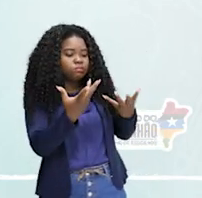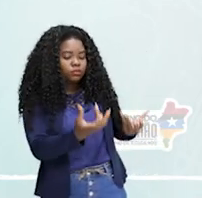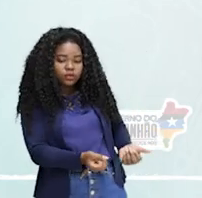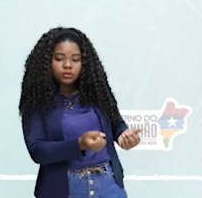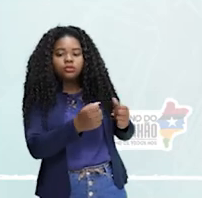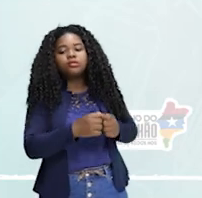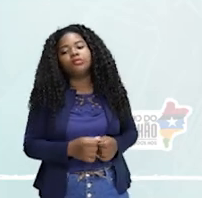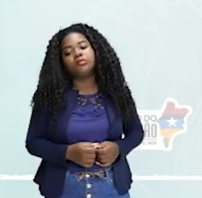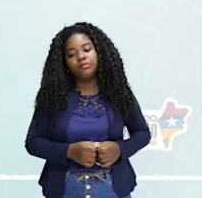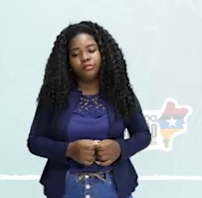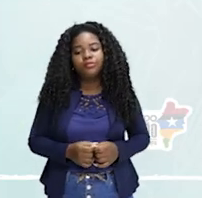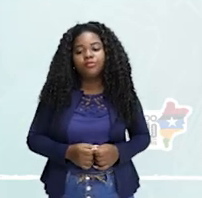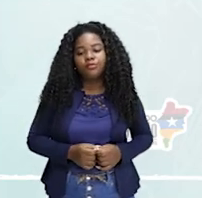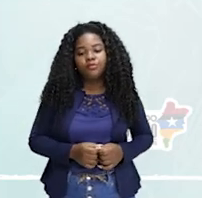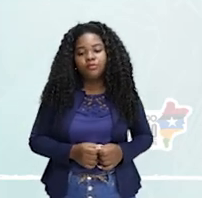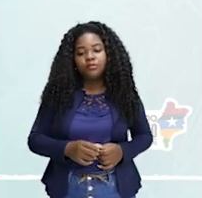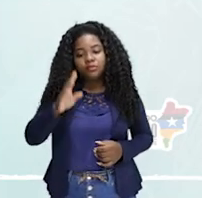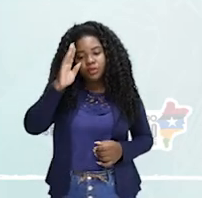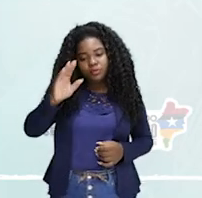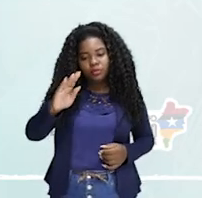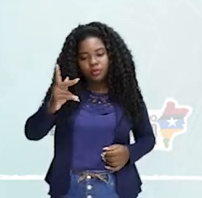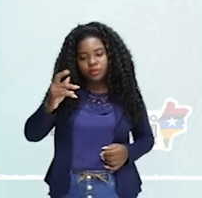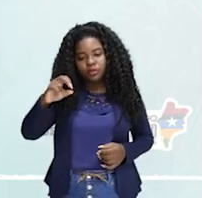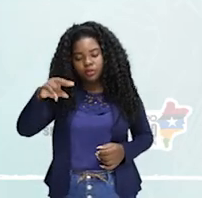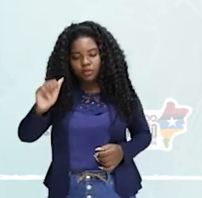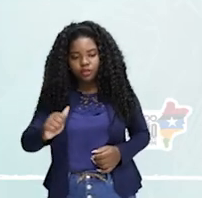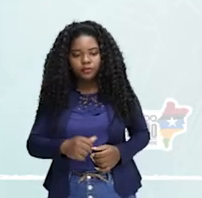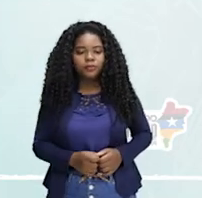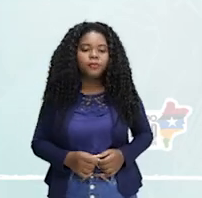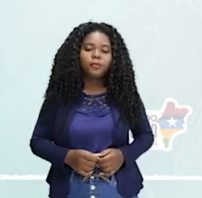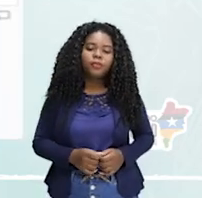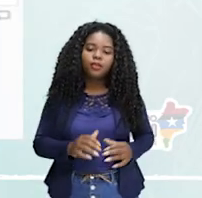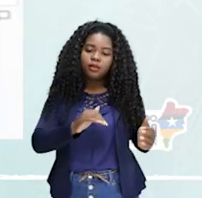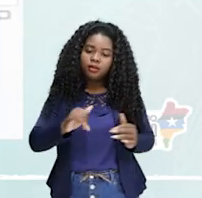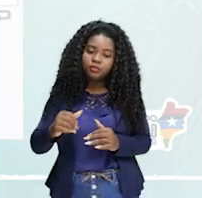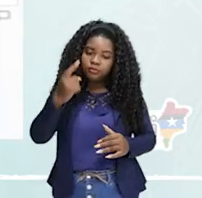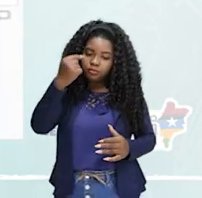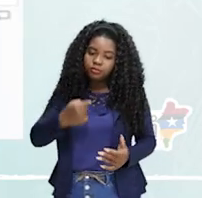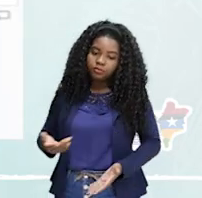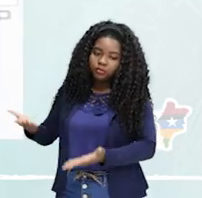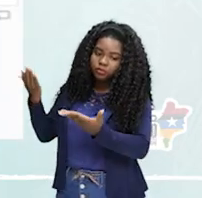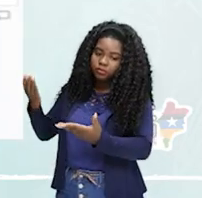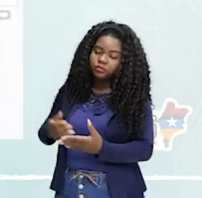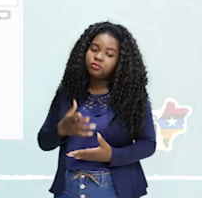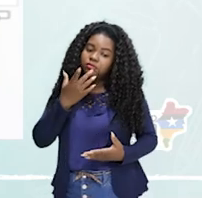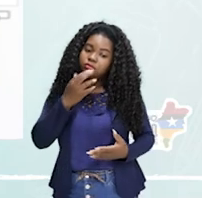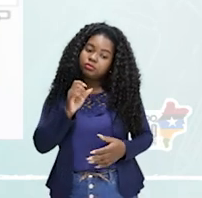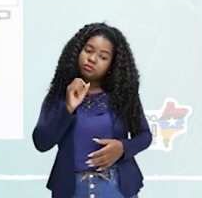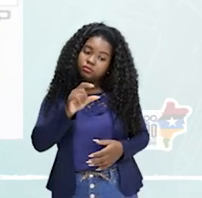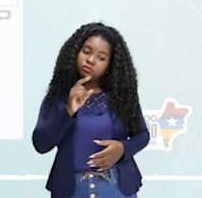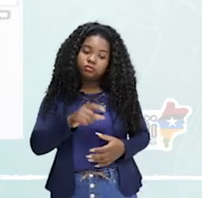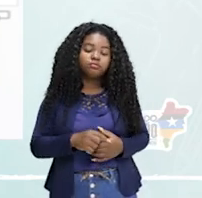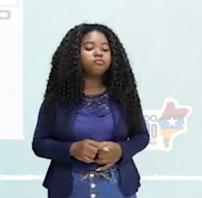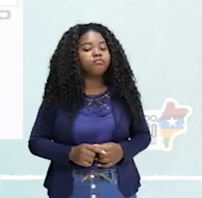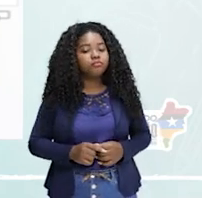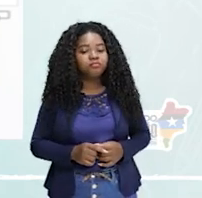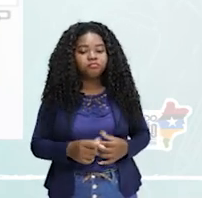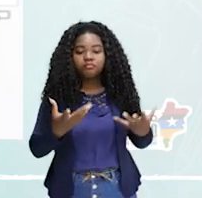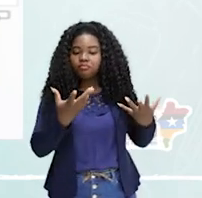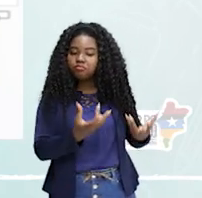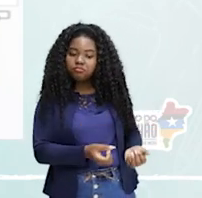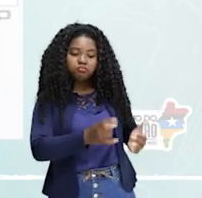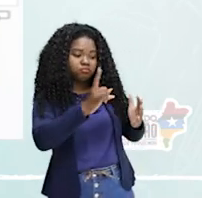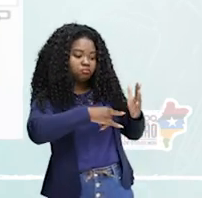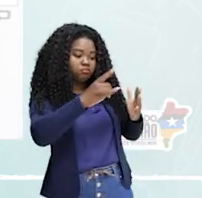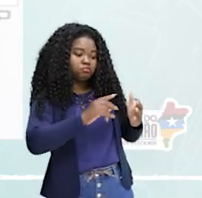também poluíam principalmente a China, galera. Como vocês podem ver em azul aqui, os Estados Unidos não aceitam o